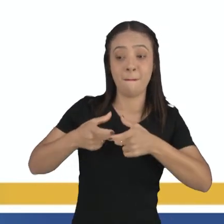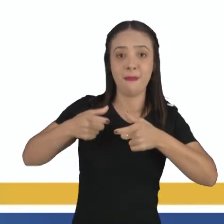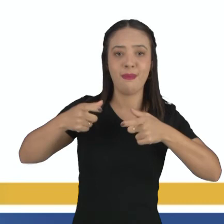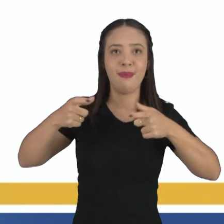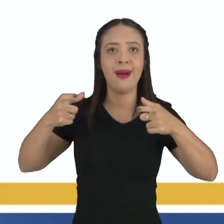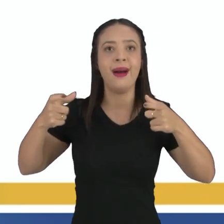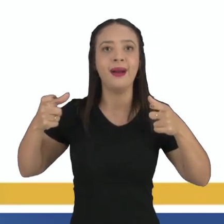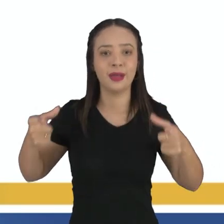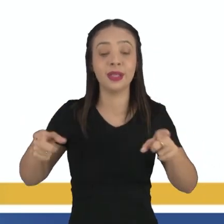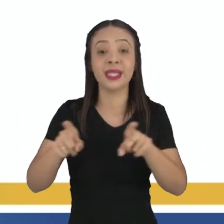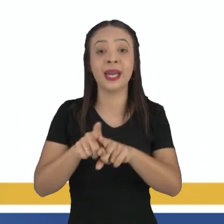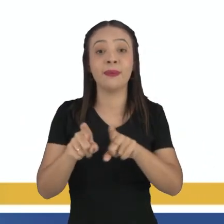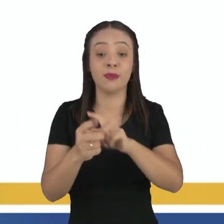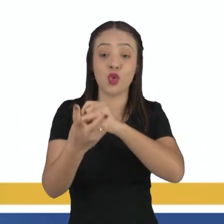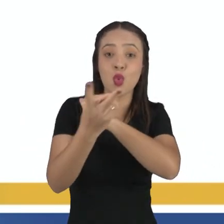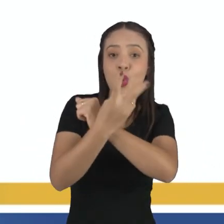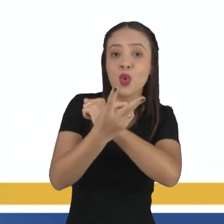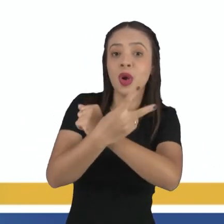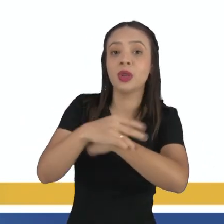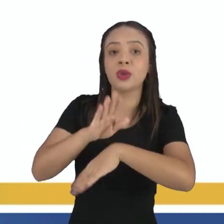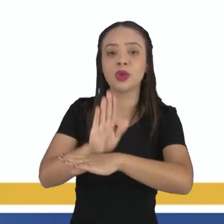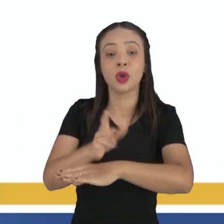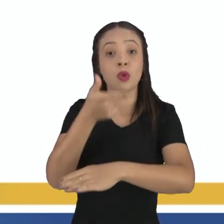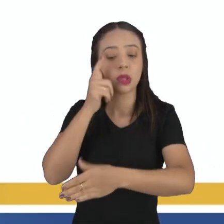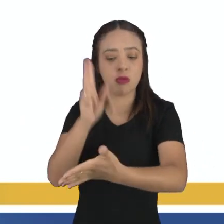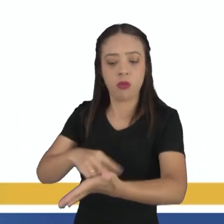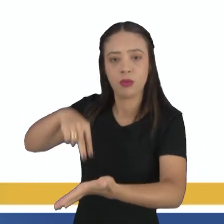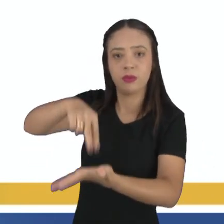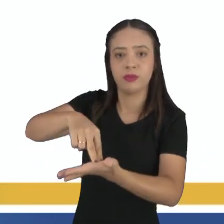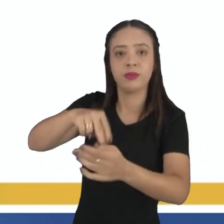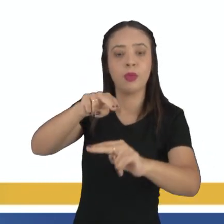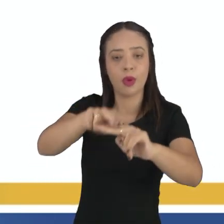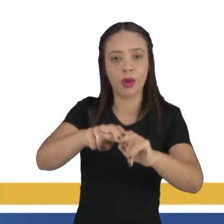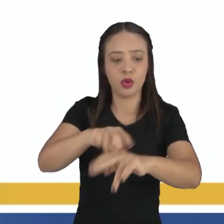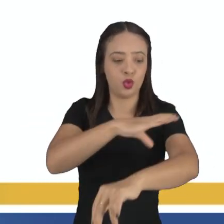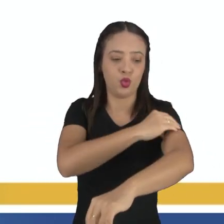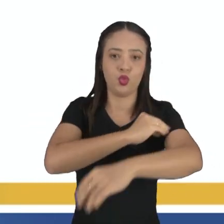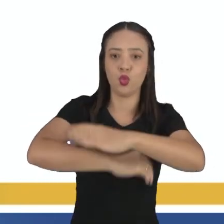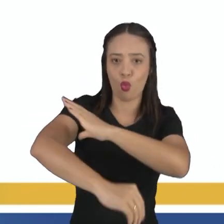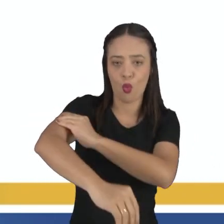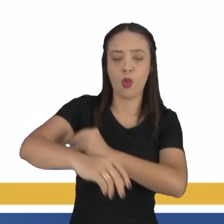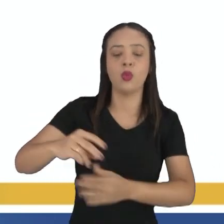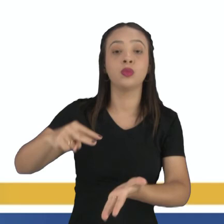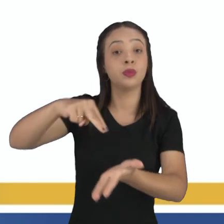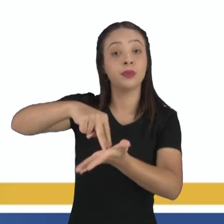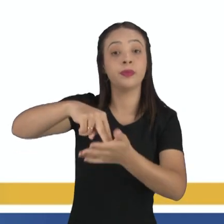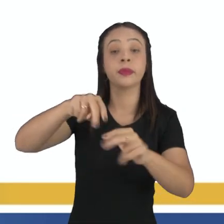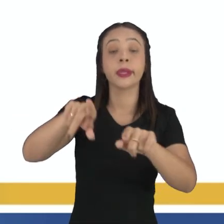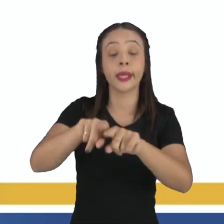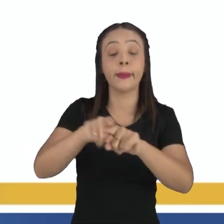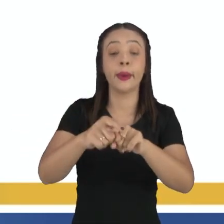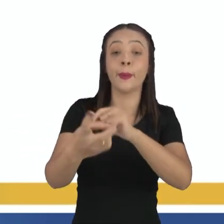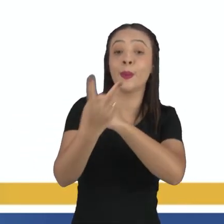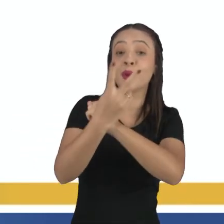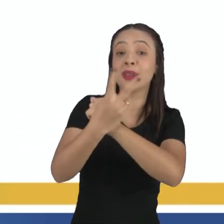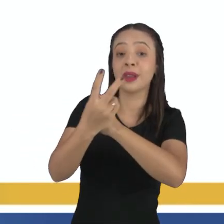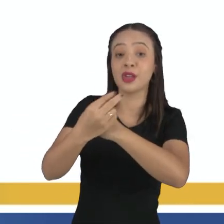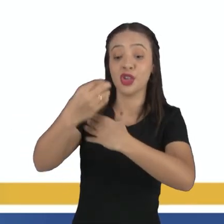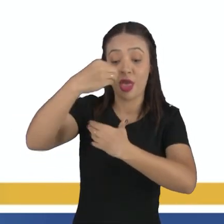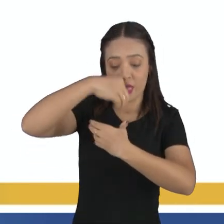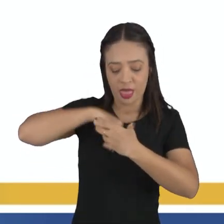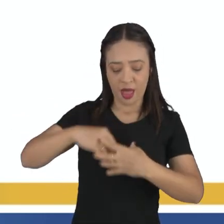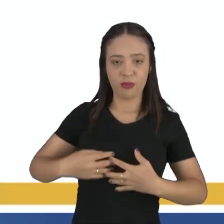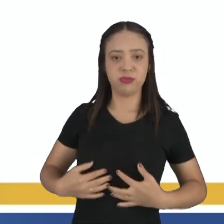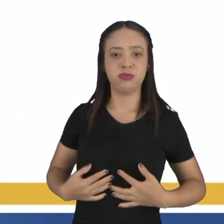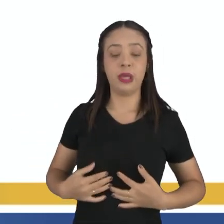Ele nos dá sustentação, né, nos permite ficar em pé com a ajuda dos músculos, lógico. E também tem a função de proteger órgãos internos, né? Nossa